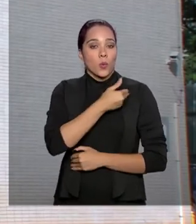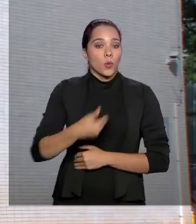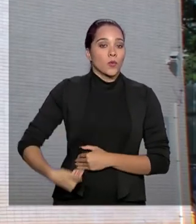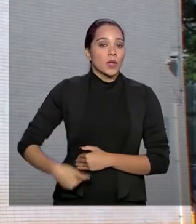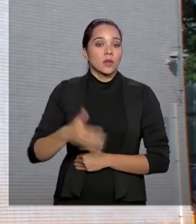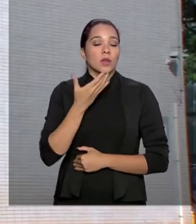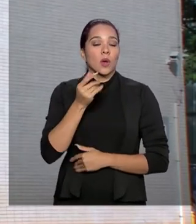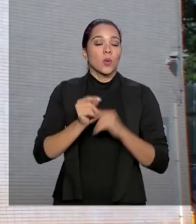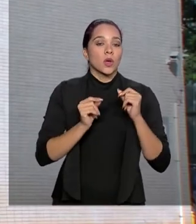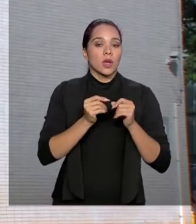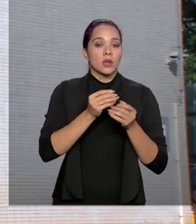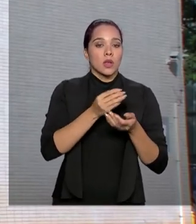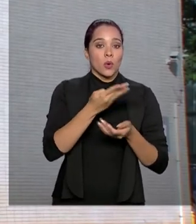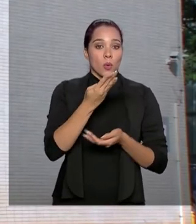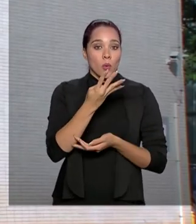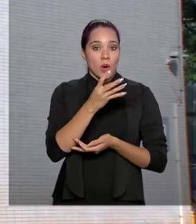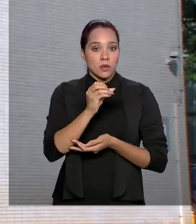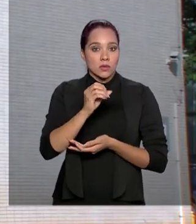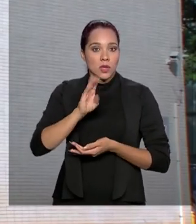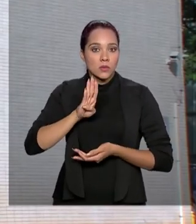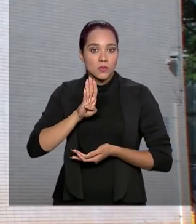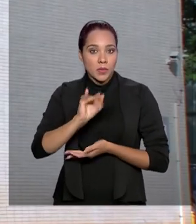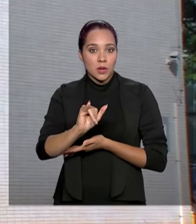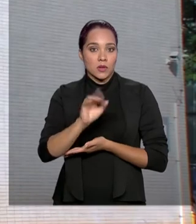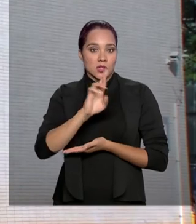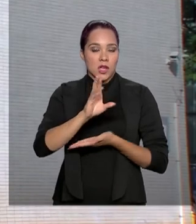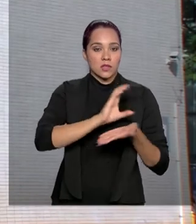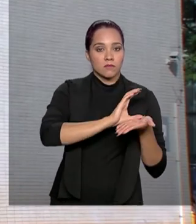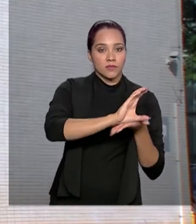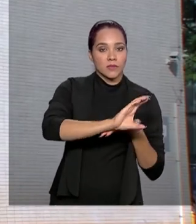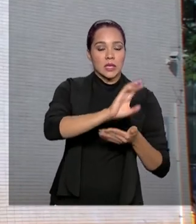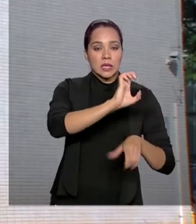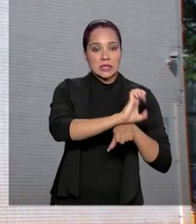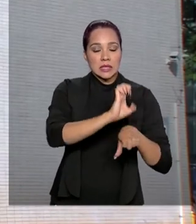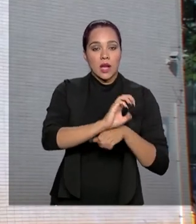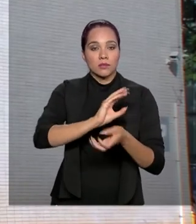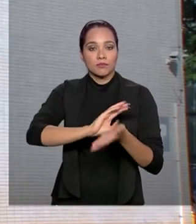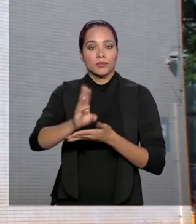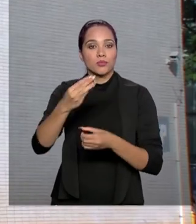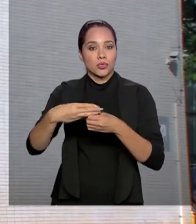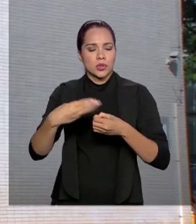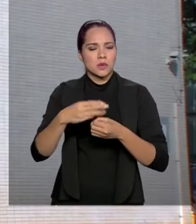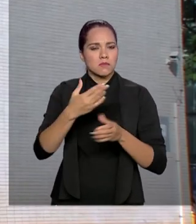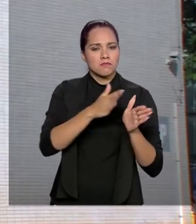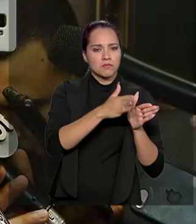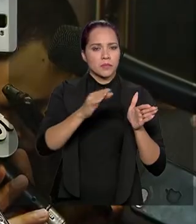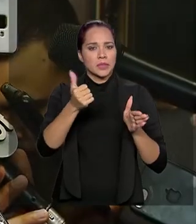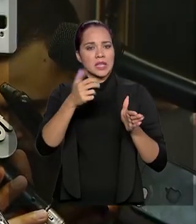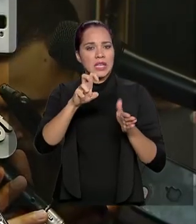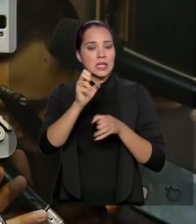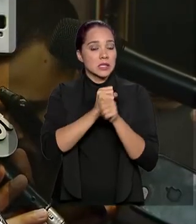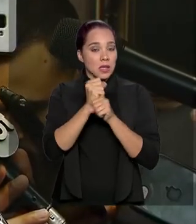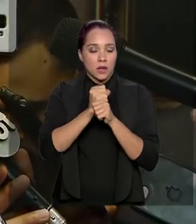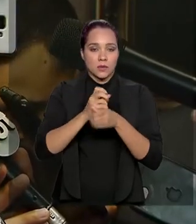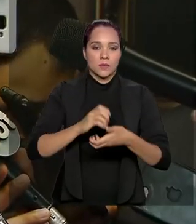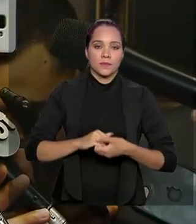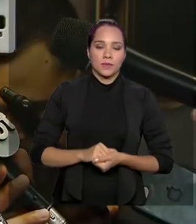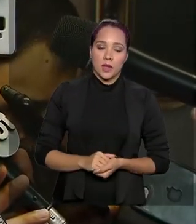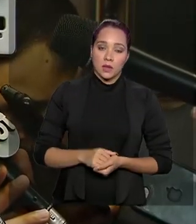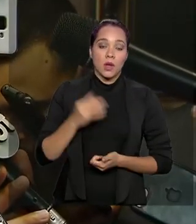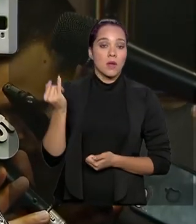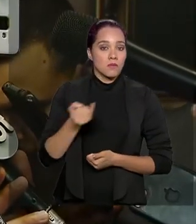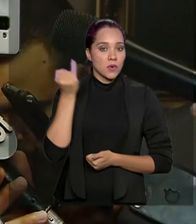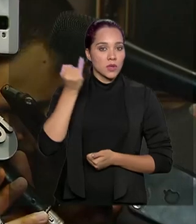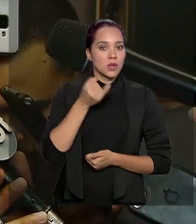transferir mais de 400 bilhões de reais para estados e municípios nos próximos 15 anos. É importante que a União